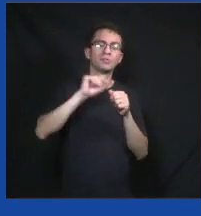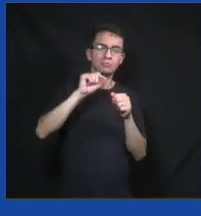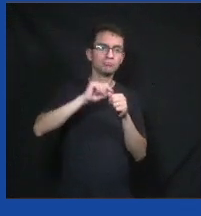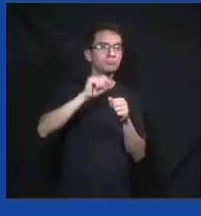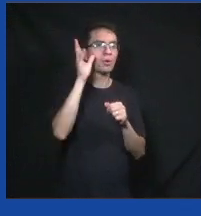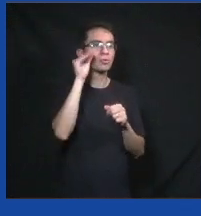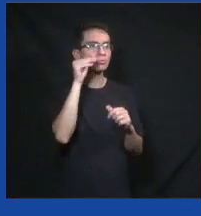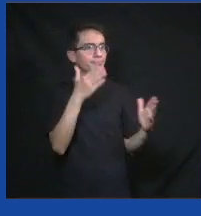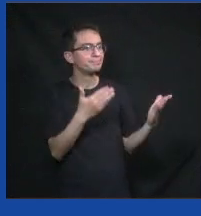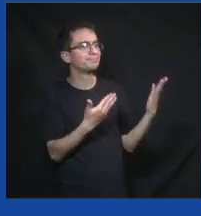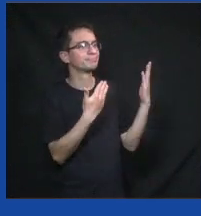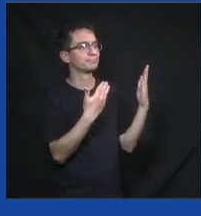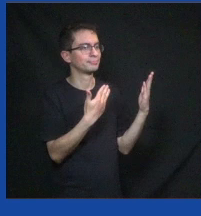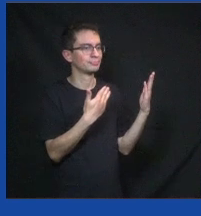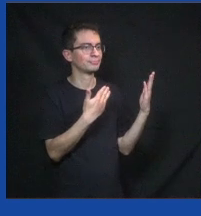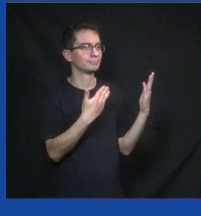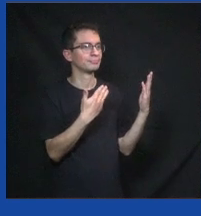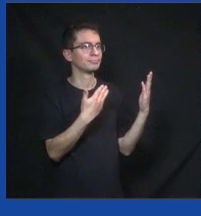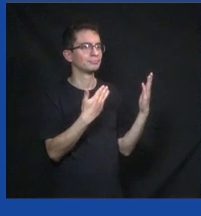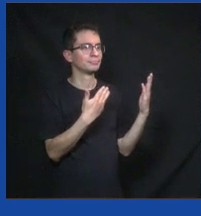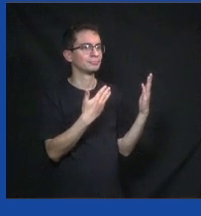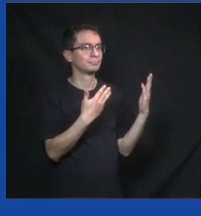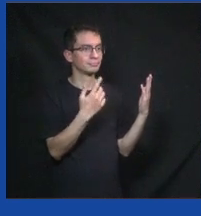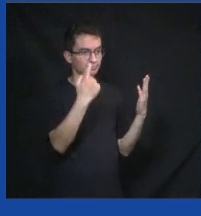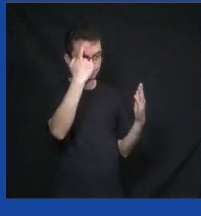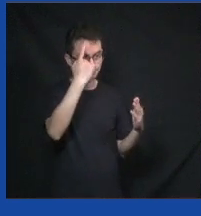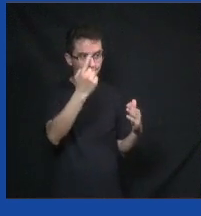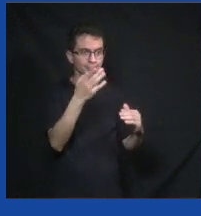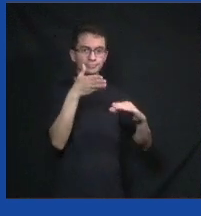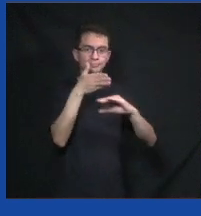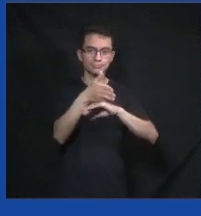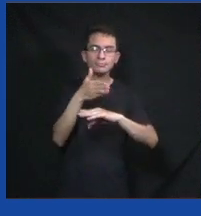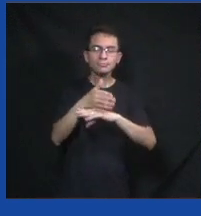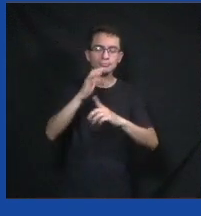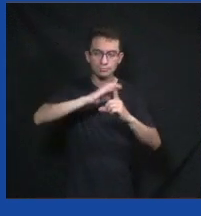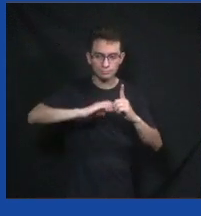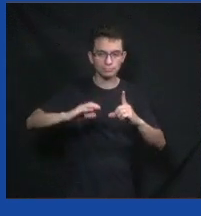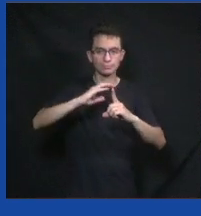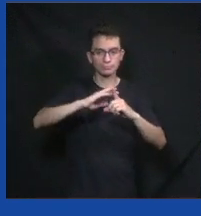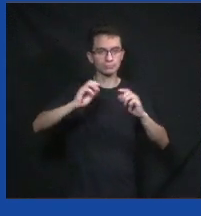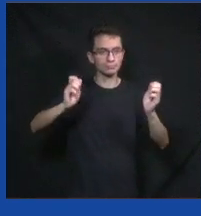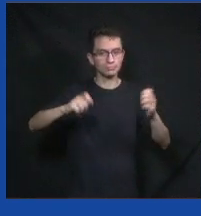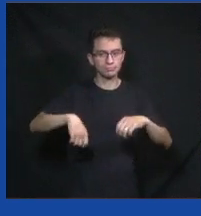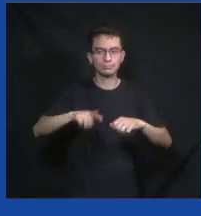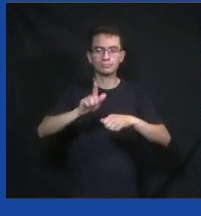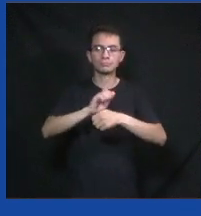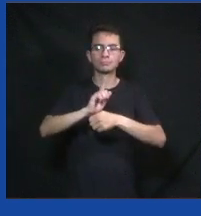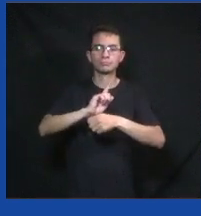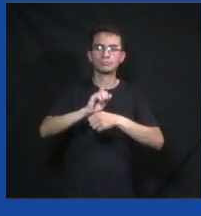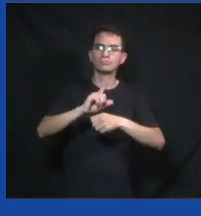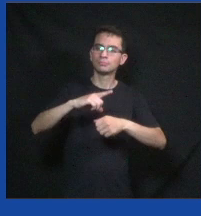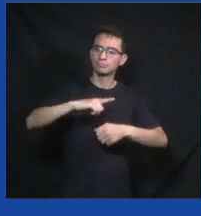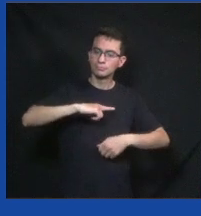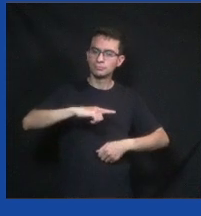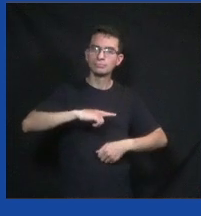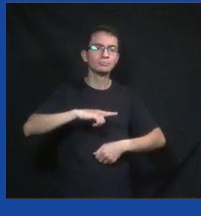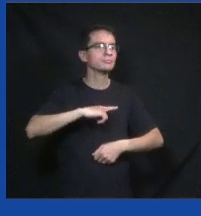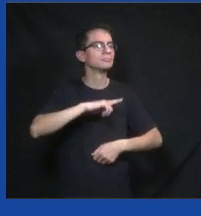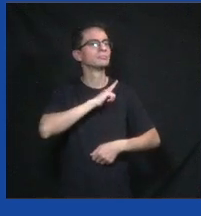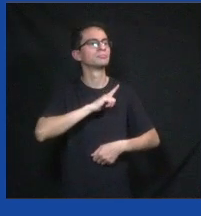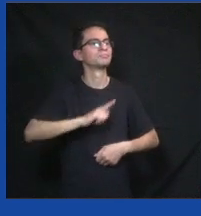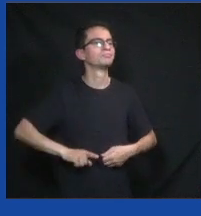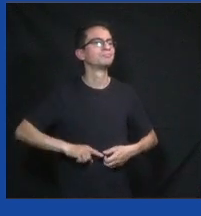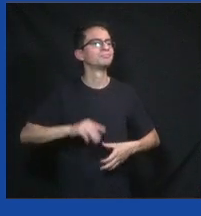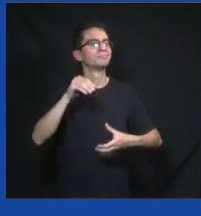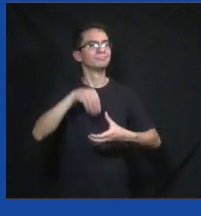tem que ter a participação do cidadão, porque isso vai gerar controle social, mas tem que ter gestão do outro lado. A transformação vem pelo governo e por dentro do governo.